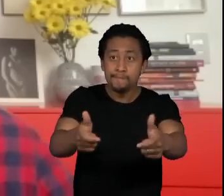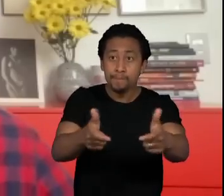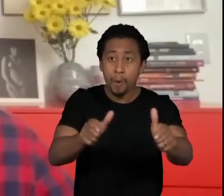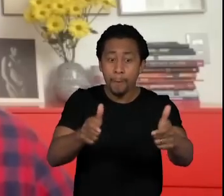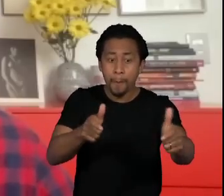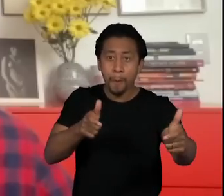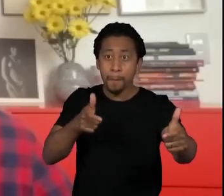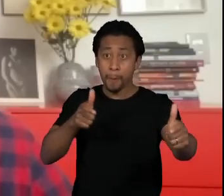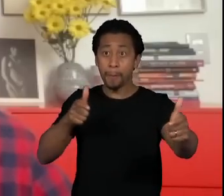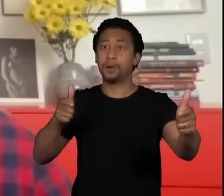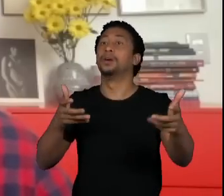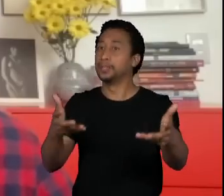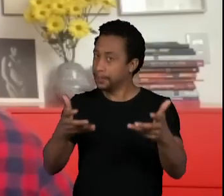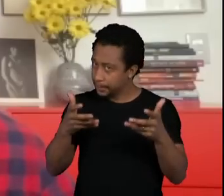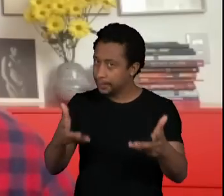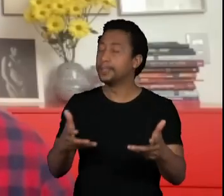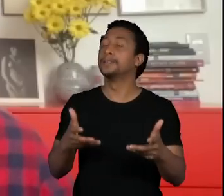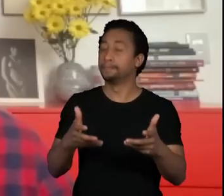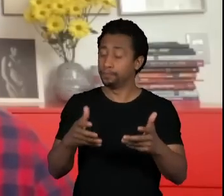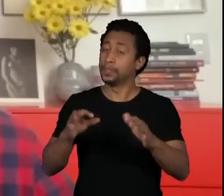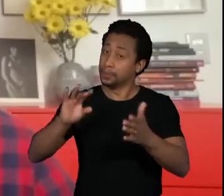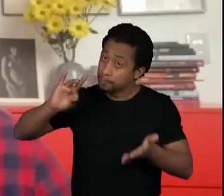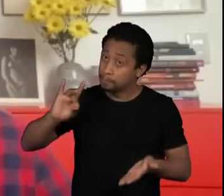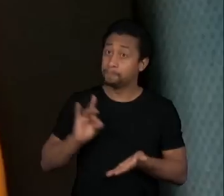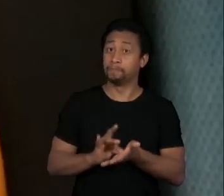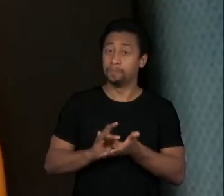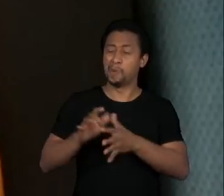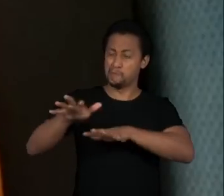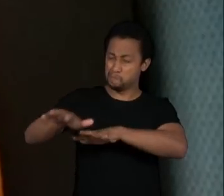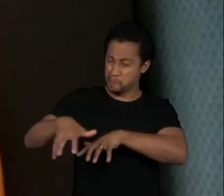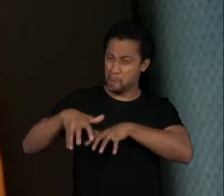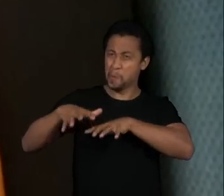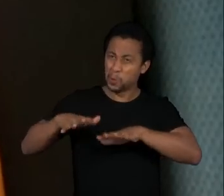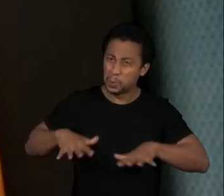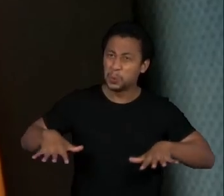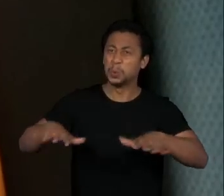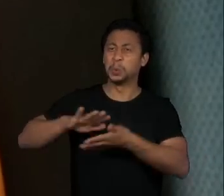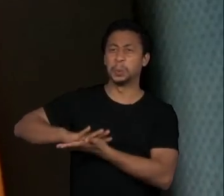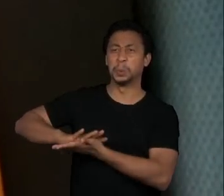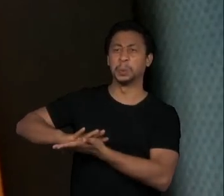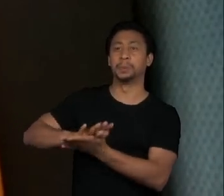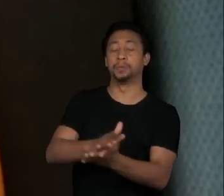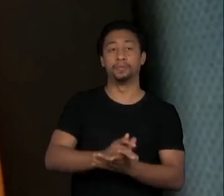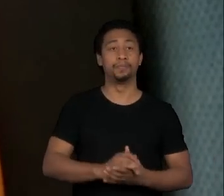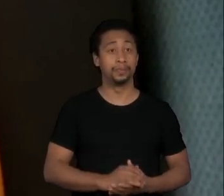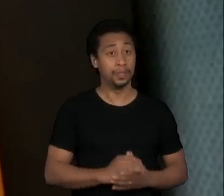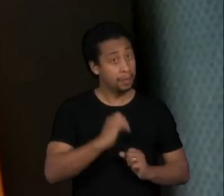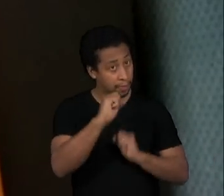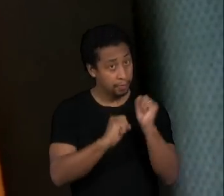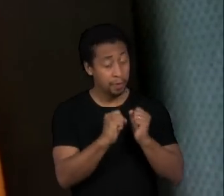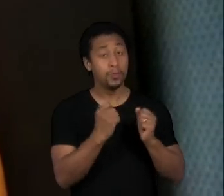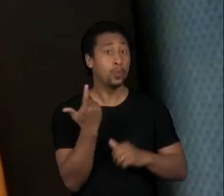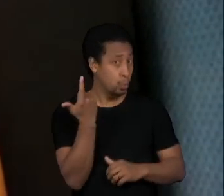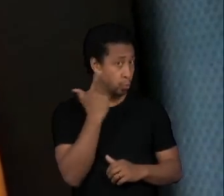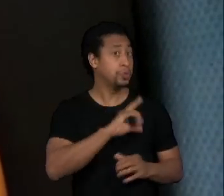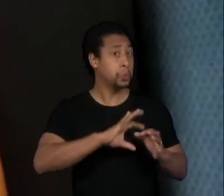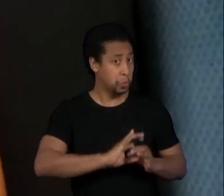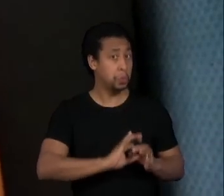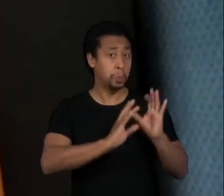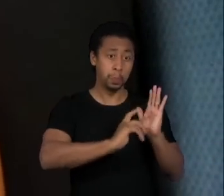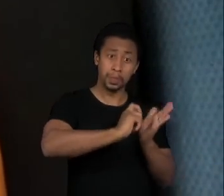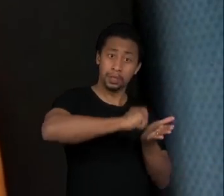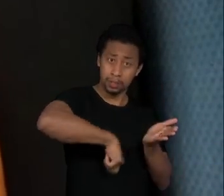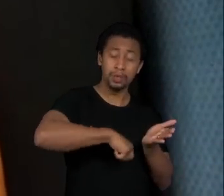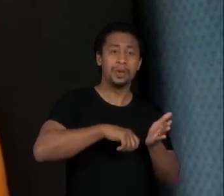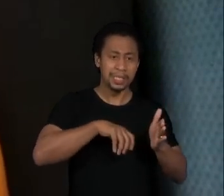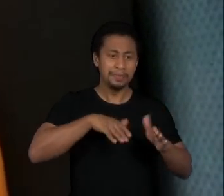ao projeto original deles, que é uma distribuição completa. Conseguiu essa licença e vai entrar dentro de uma área onde